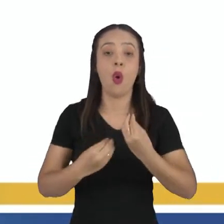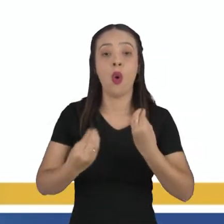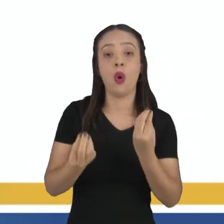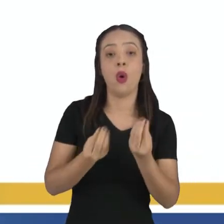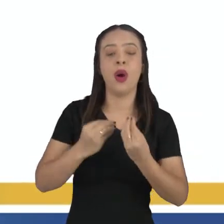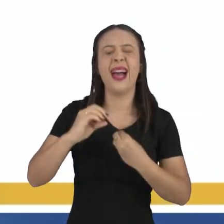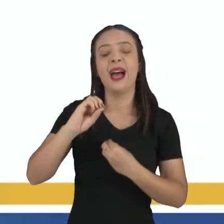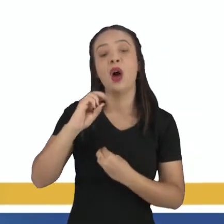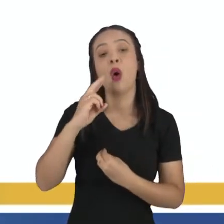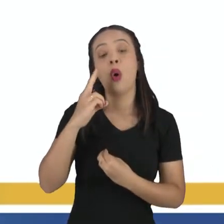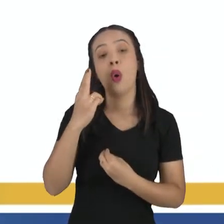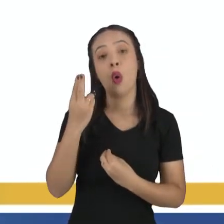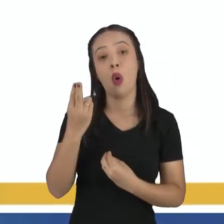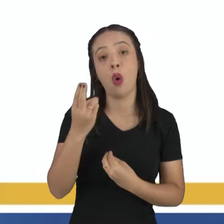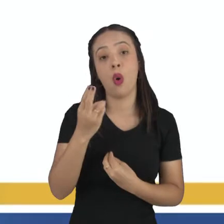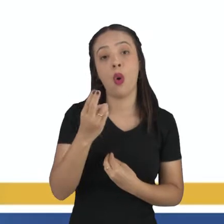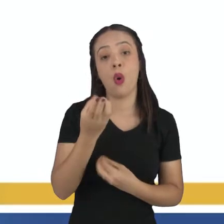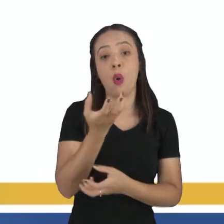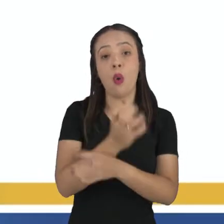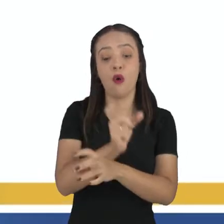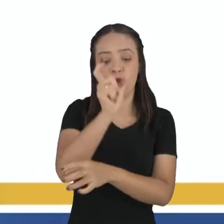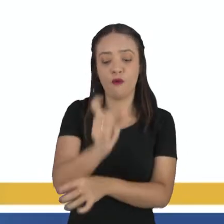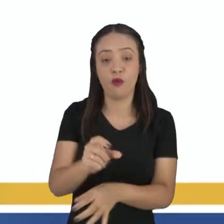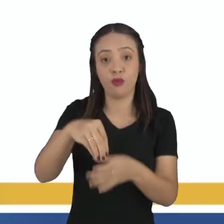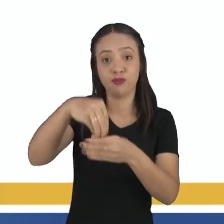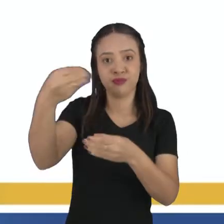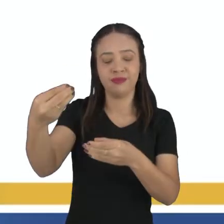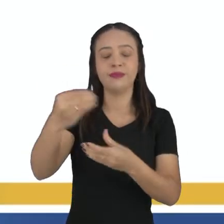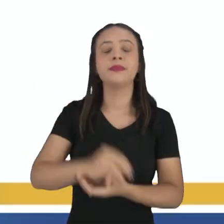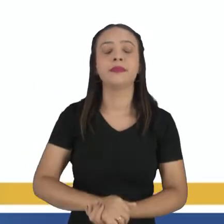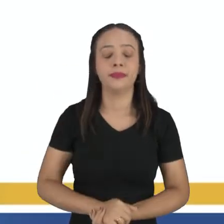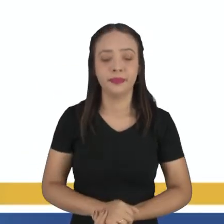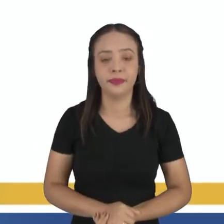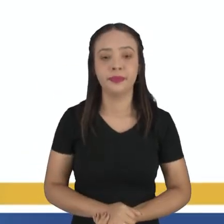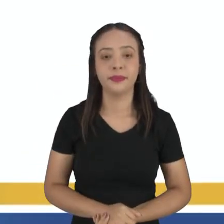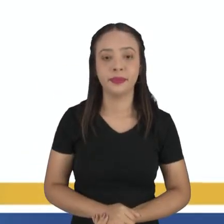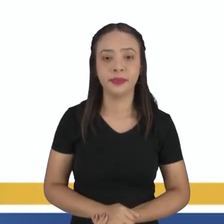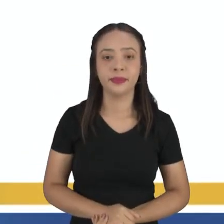exoesqueletos. Que são como se fossem esqueletos externos.